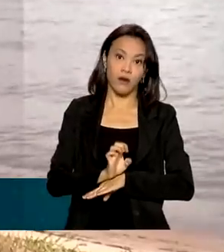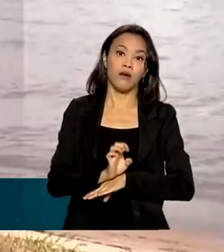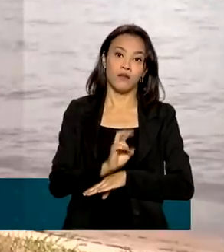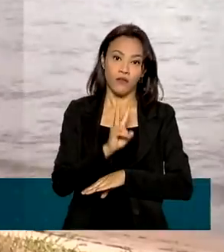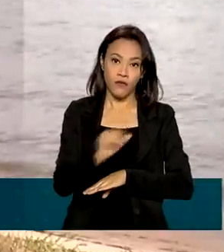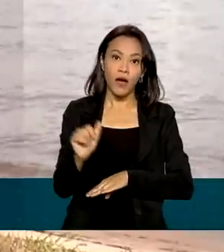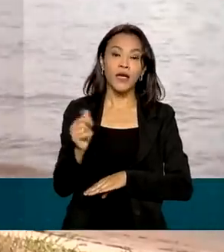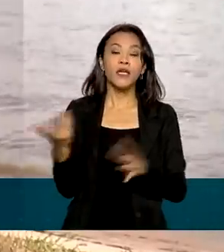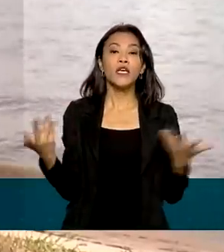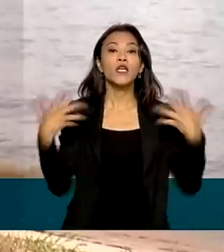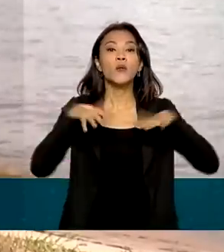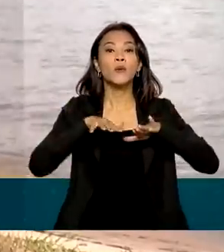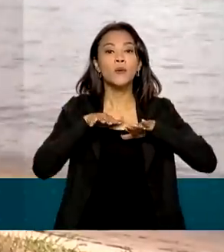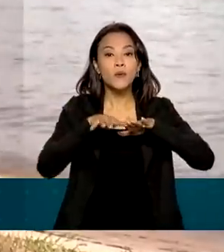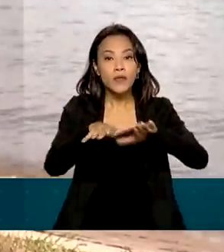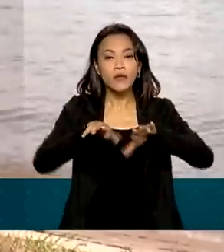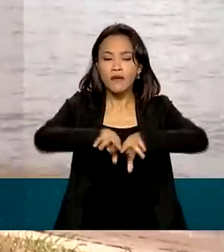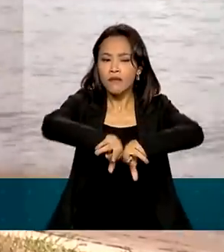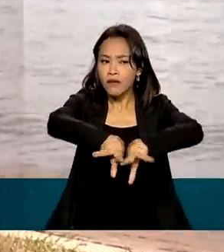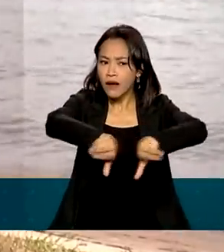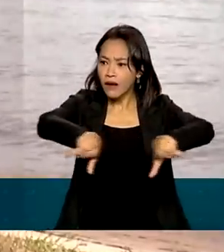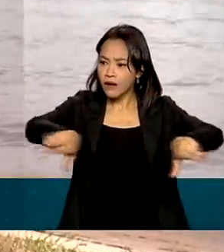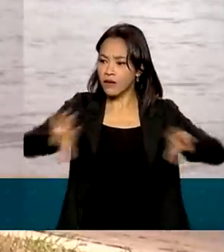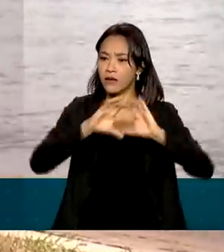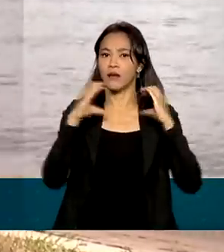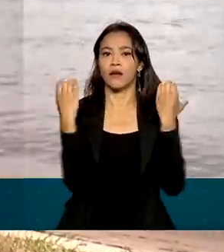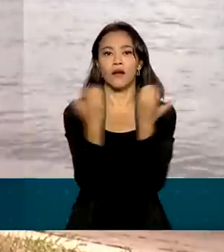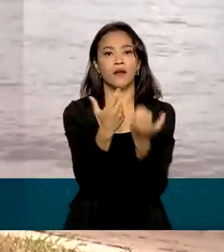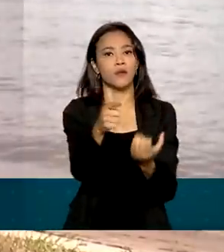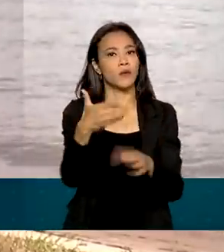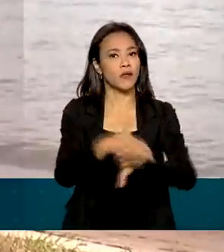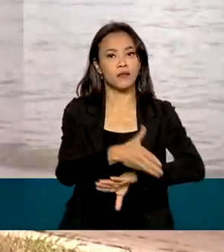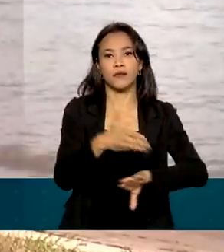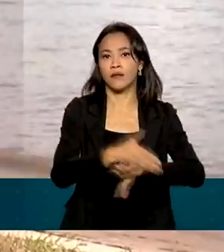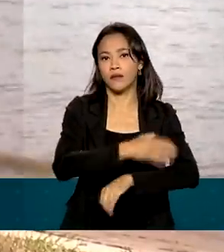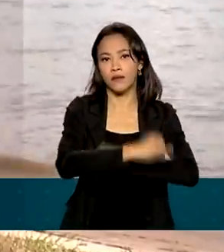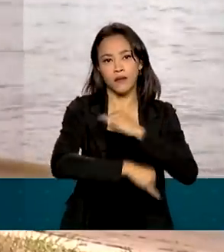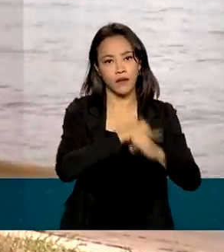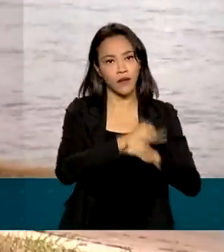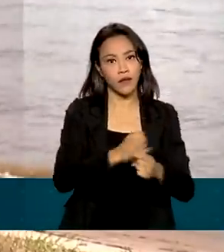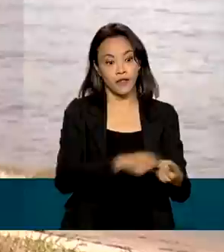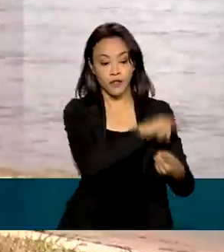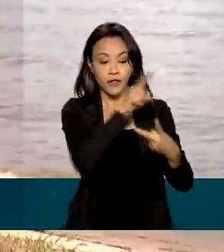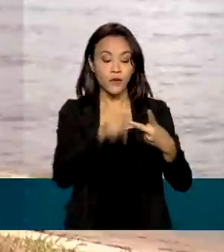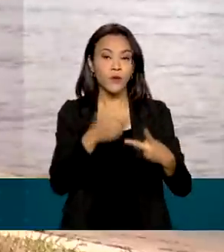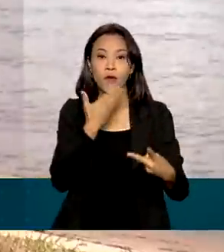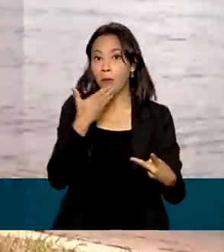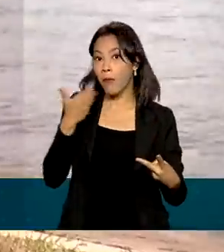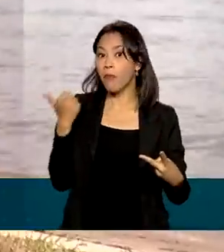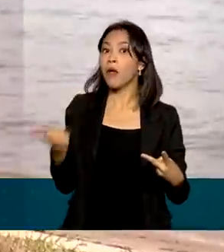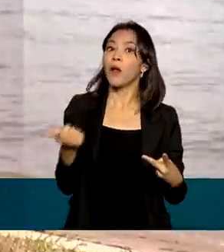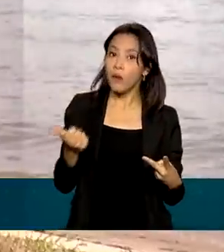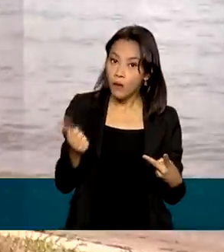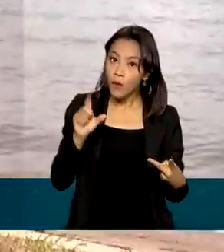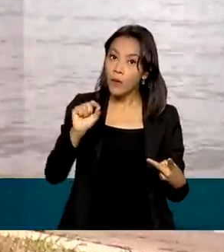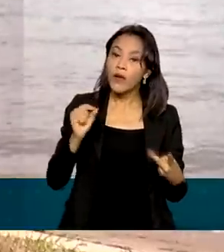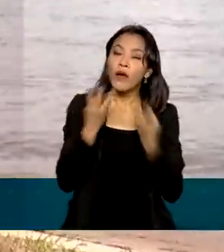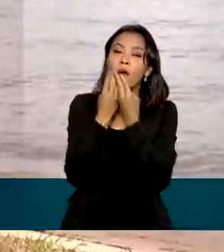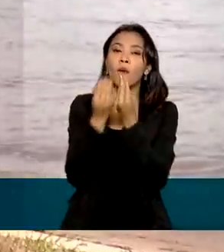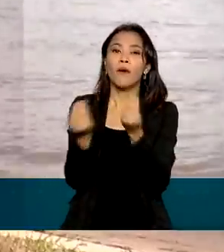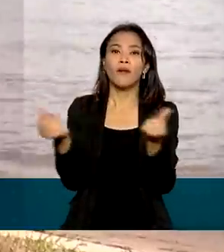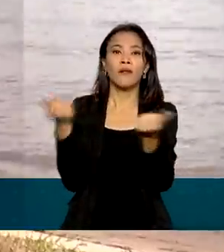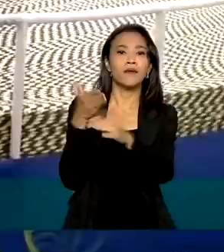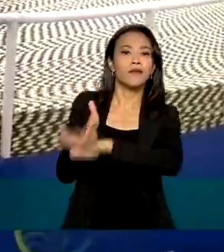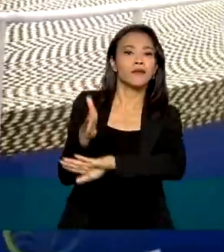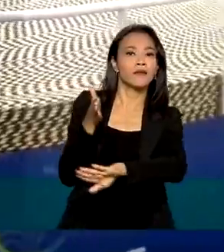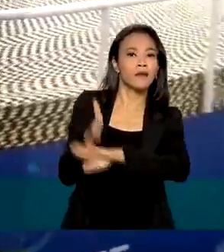socialmente várias comunidades que não têm acesso à internet hoje. E segundo, melhorar significativamente a qualidade do